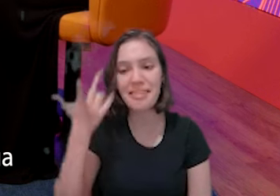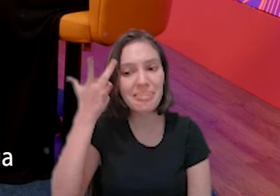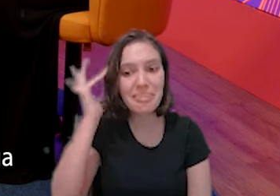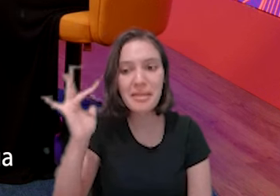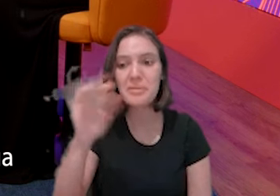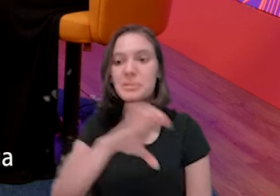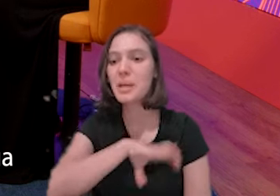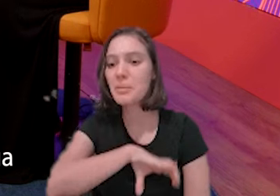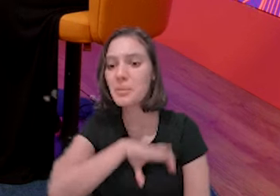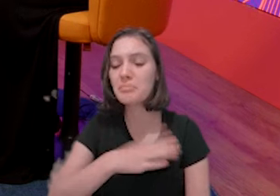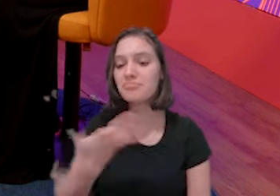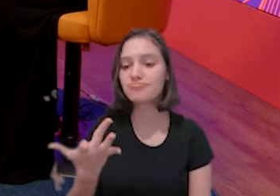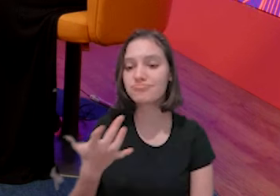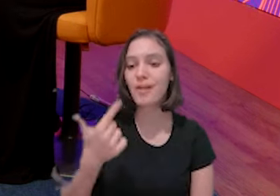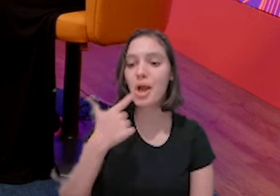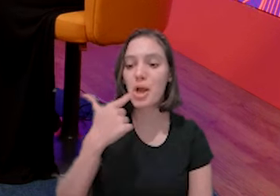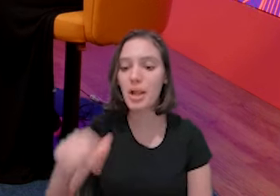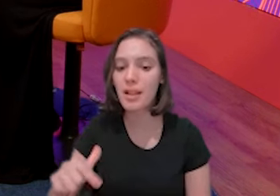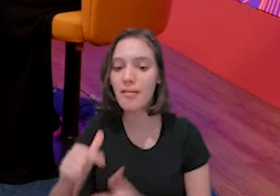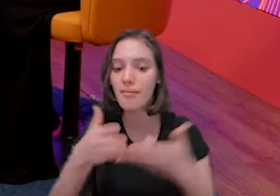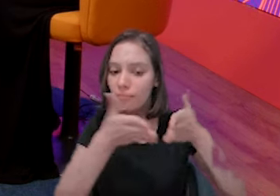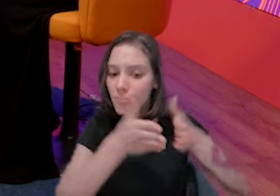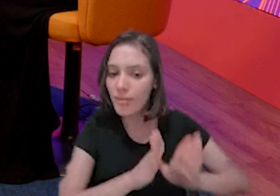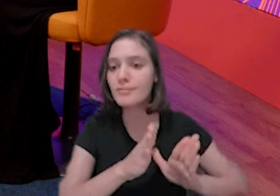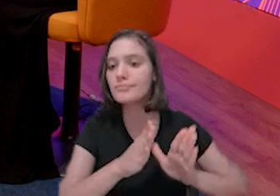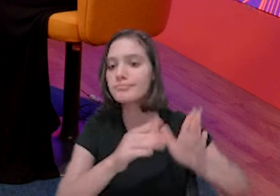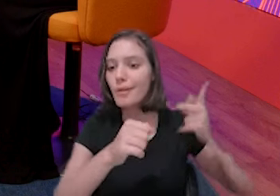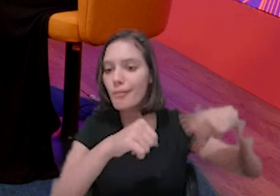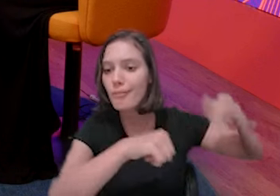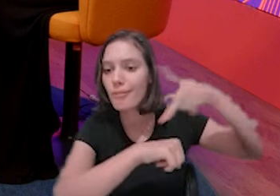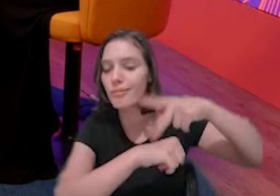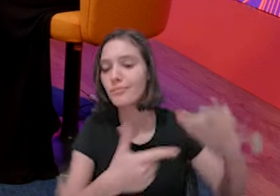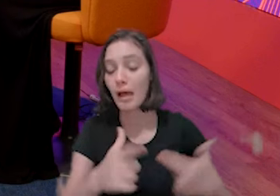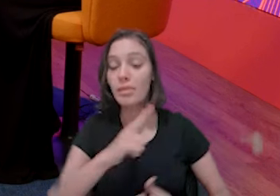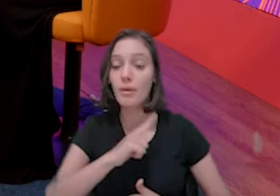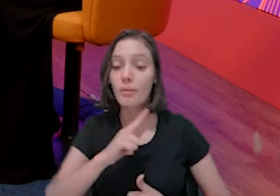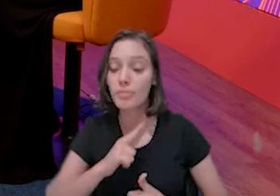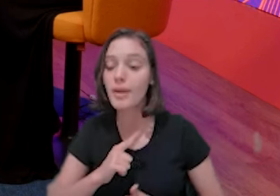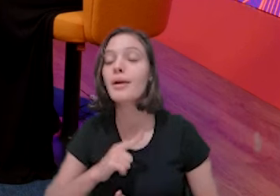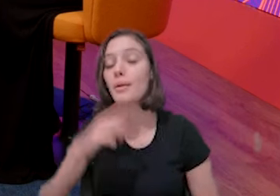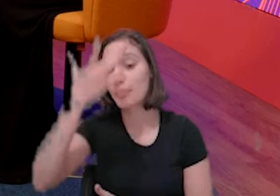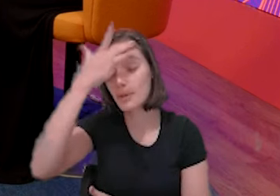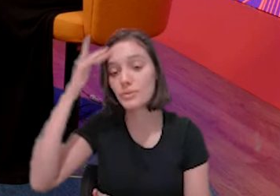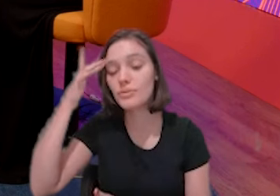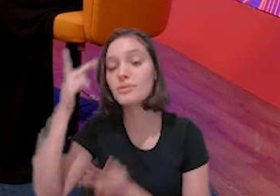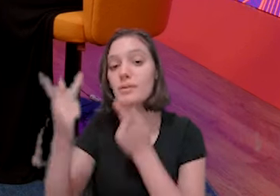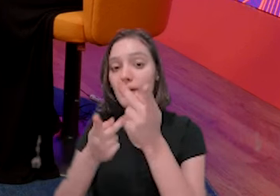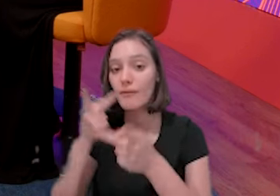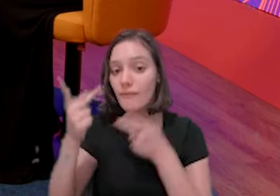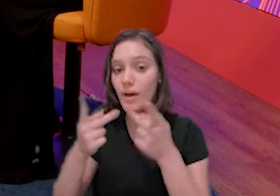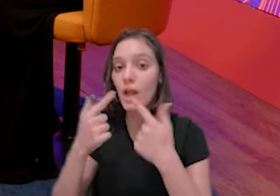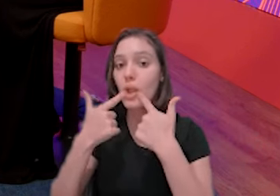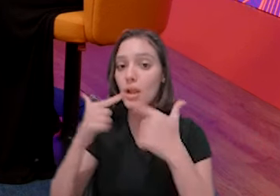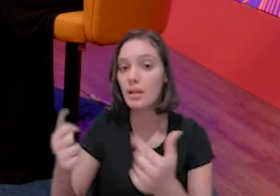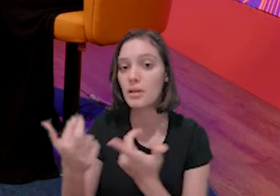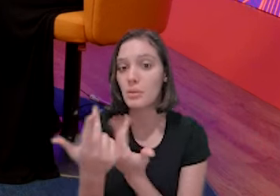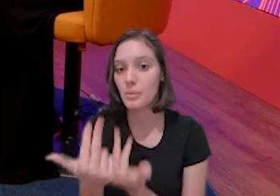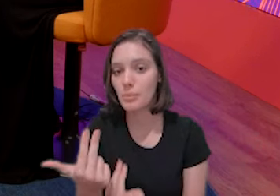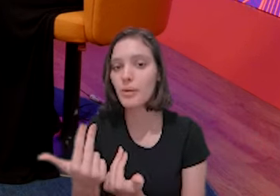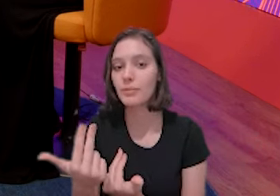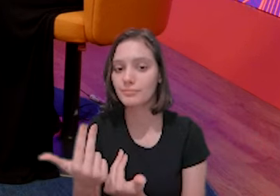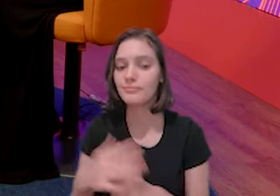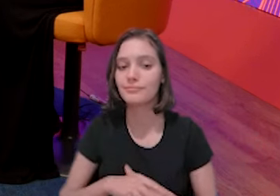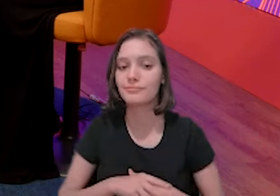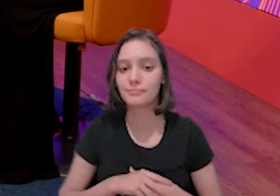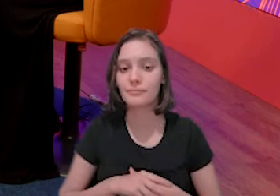que falam a mesma língua da nacionalidade, do imigrante, para fazer essa adaptação e explicar como os